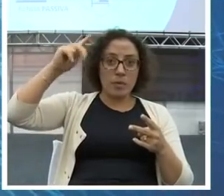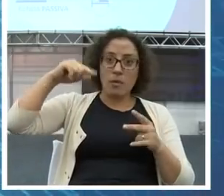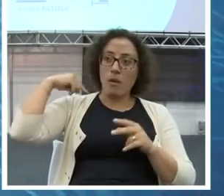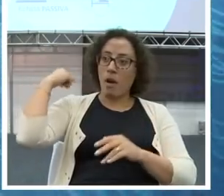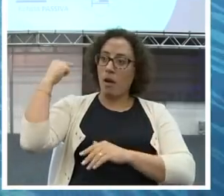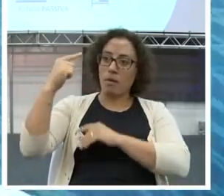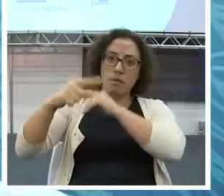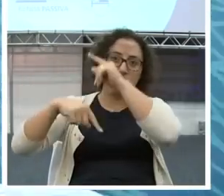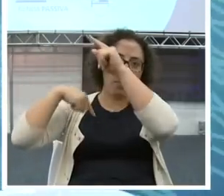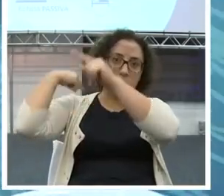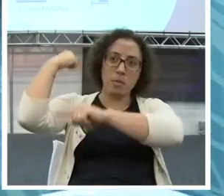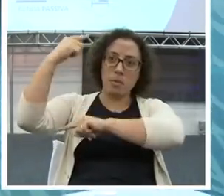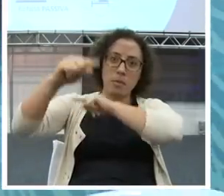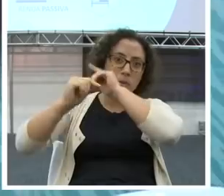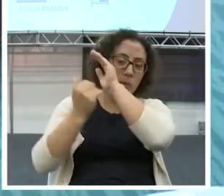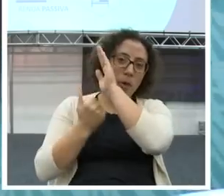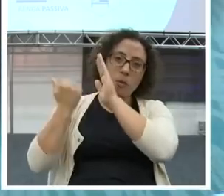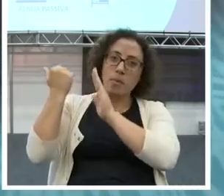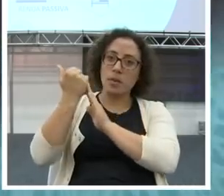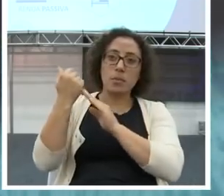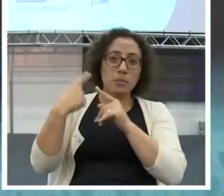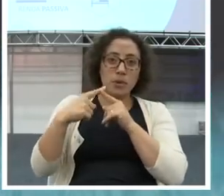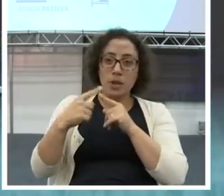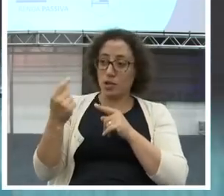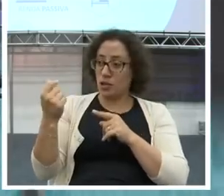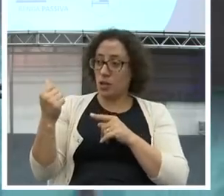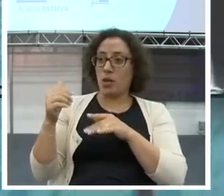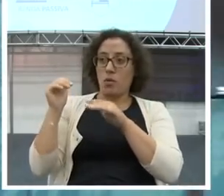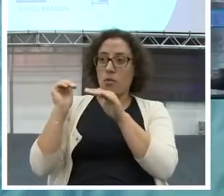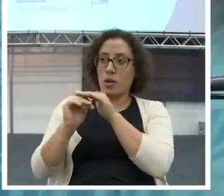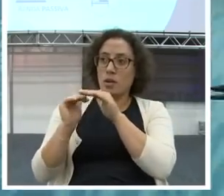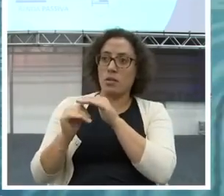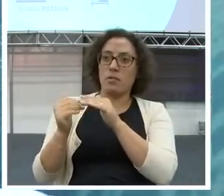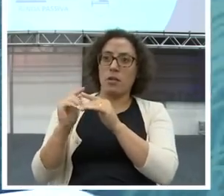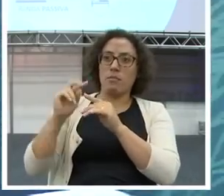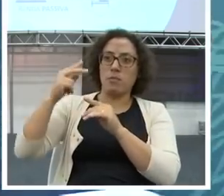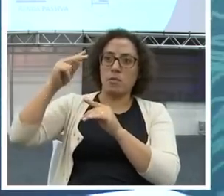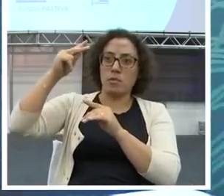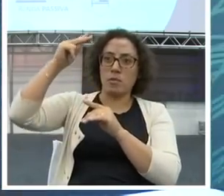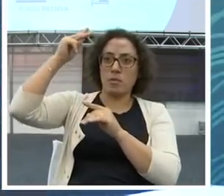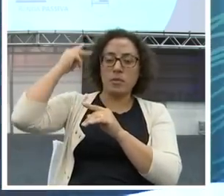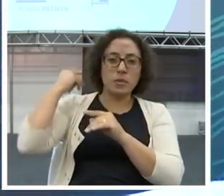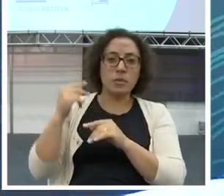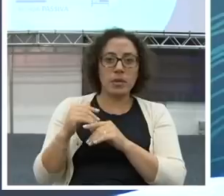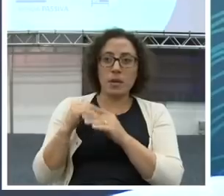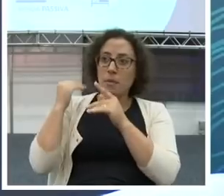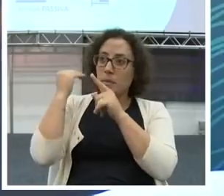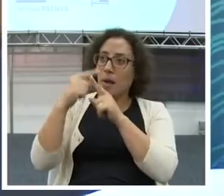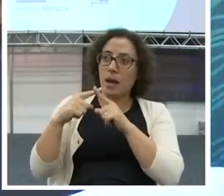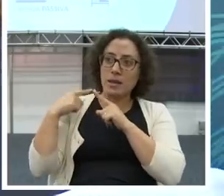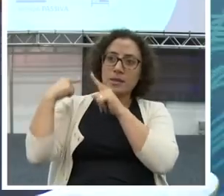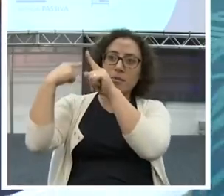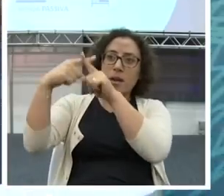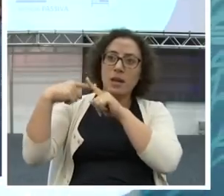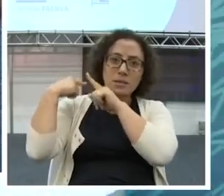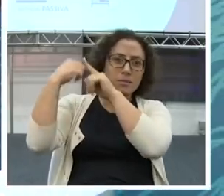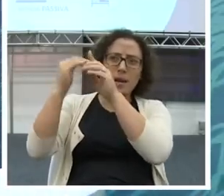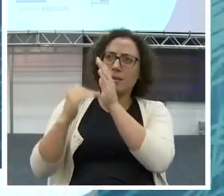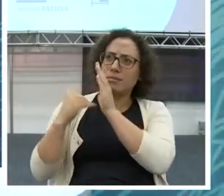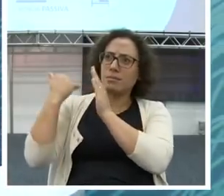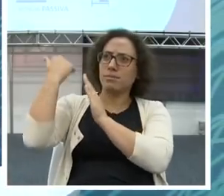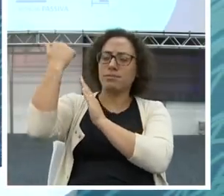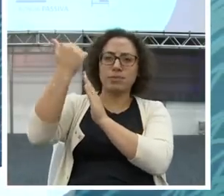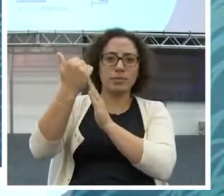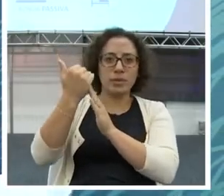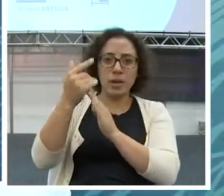dinheiro, guardado, mais dinheiro investido, mais resultado. O que vai acontecer? Daqui a pouco, isso é natural, não